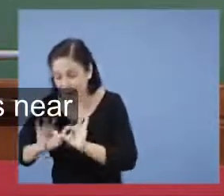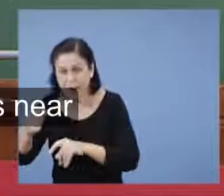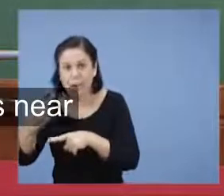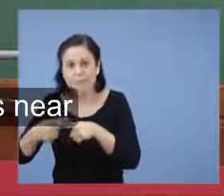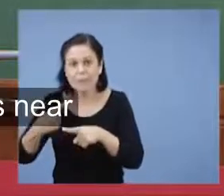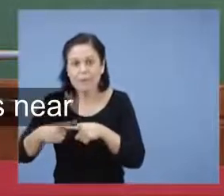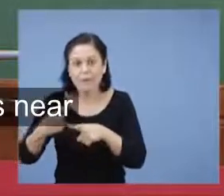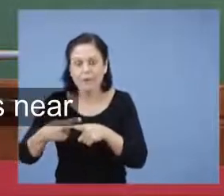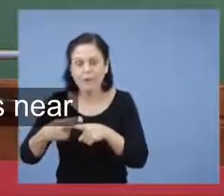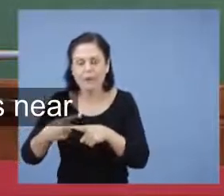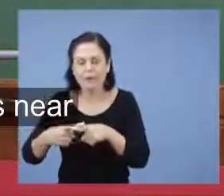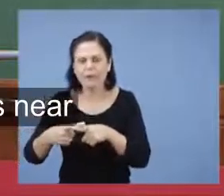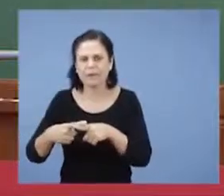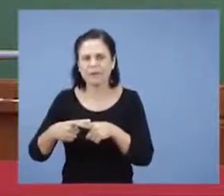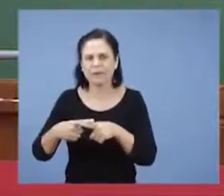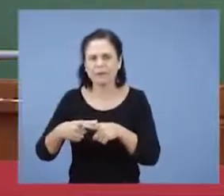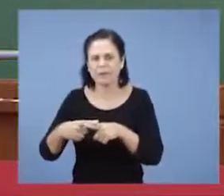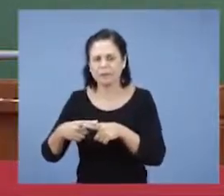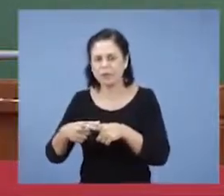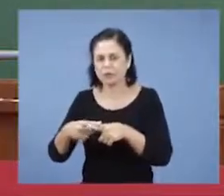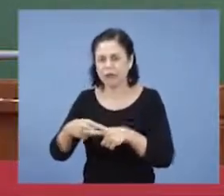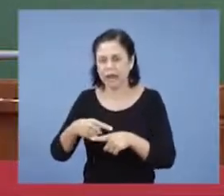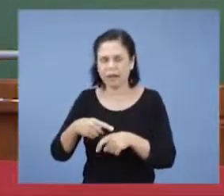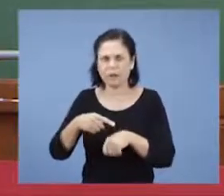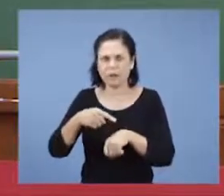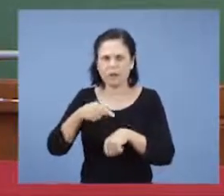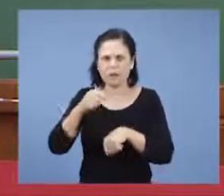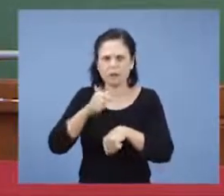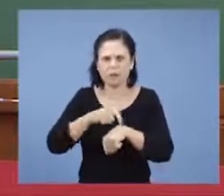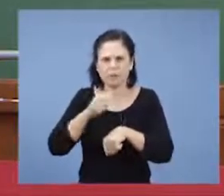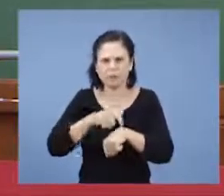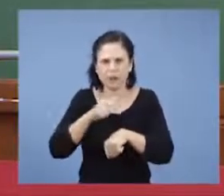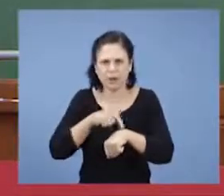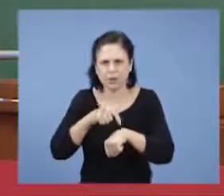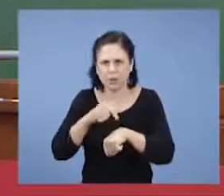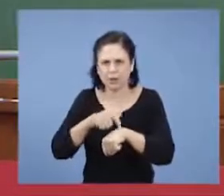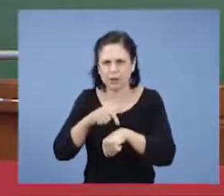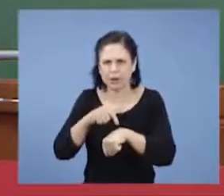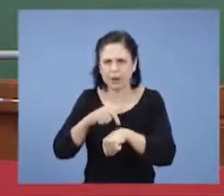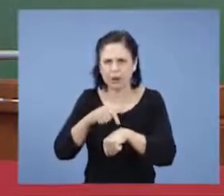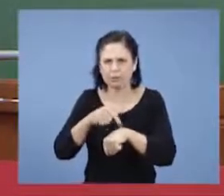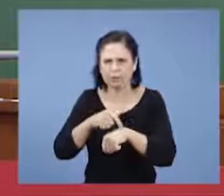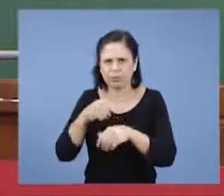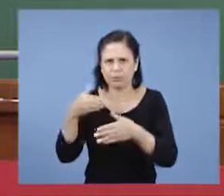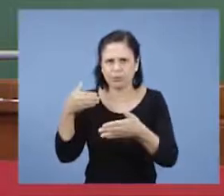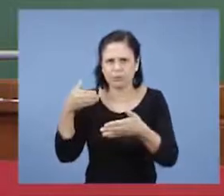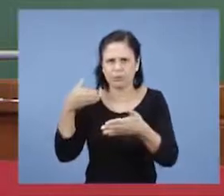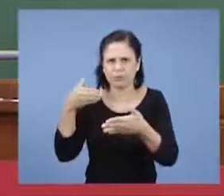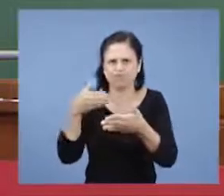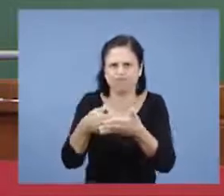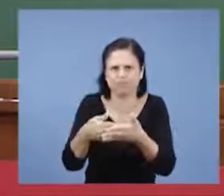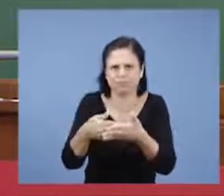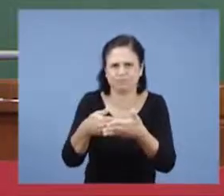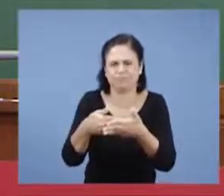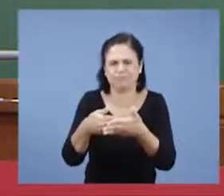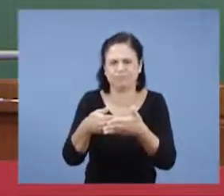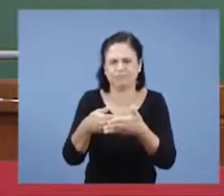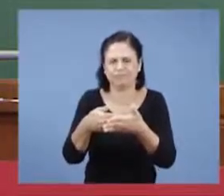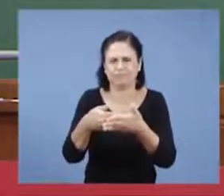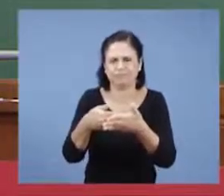está próximo. Os dias se apressam. Nós não sabemos dos